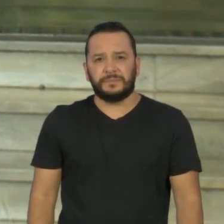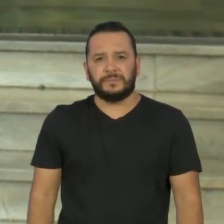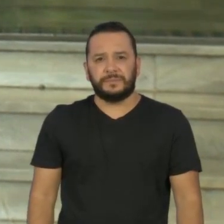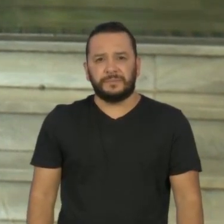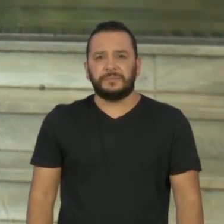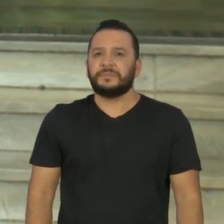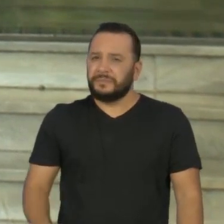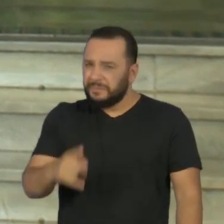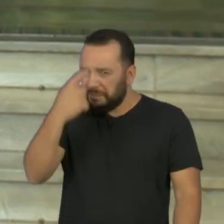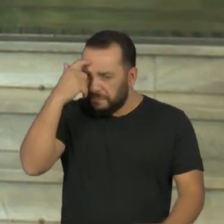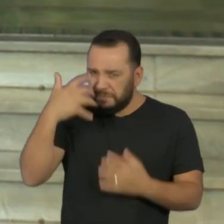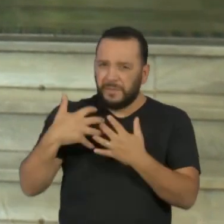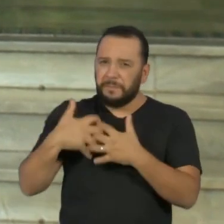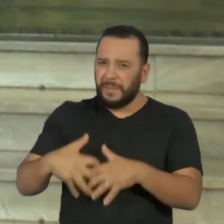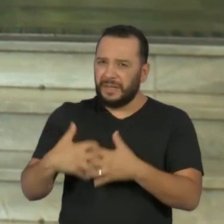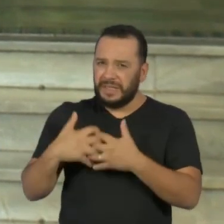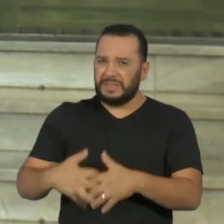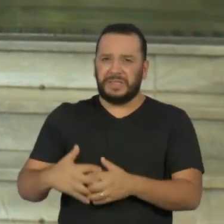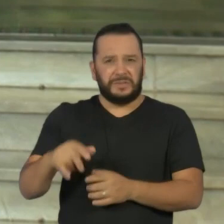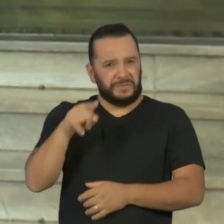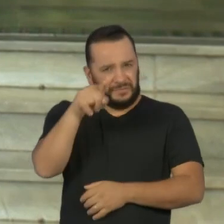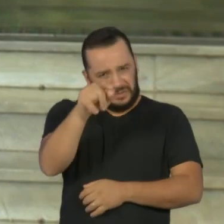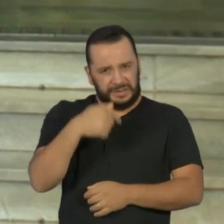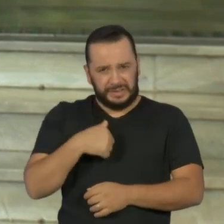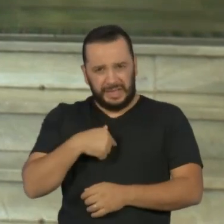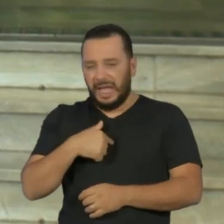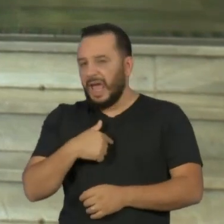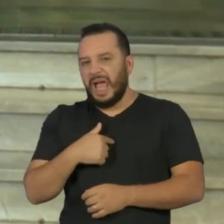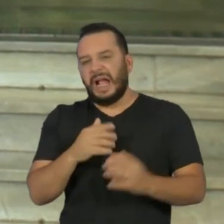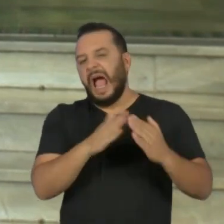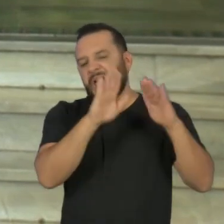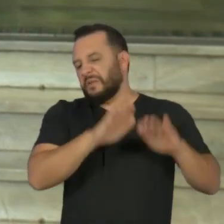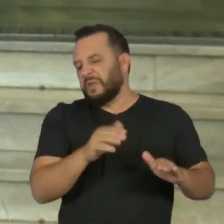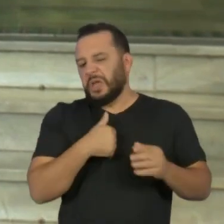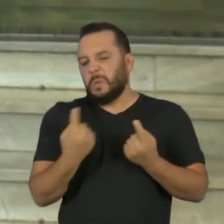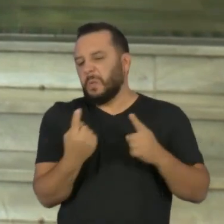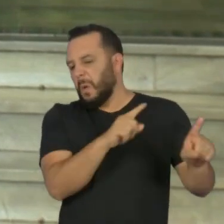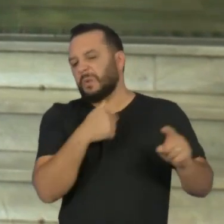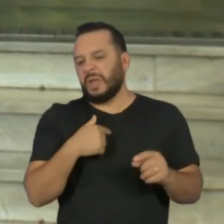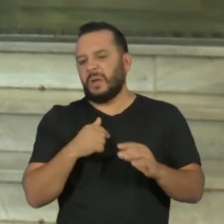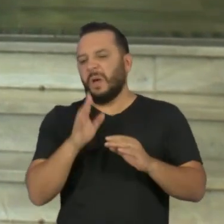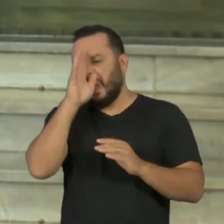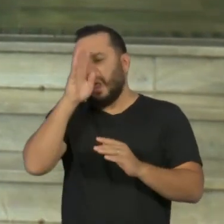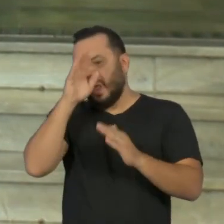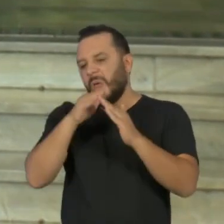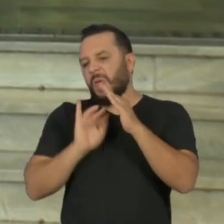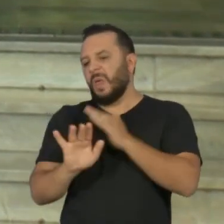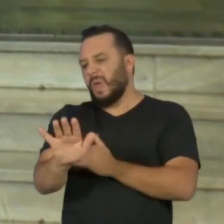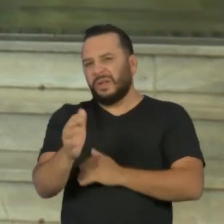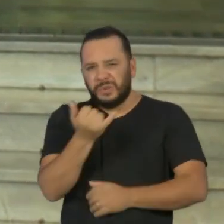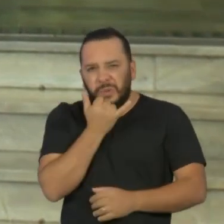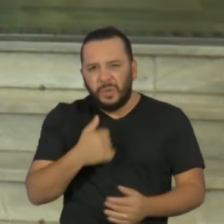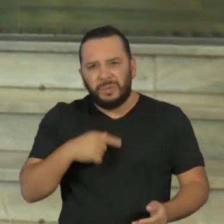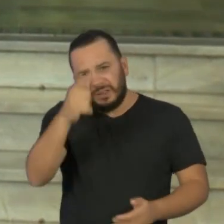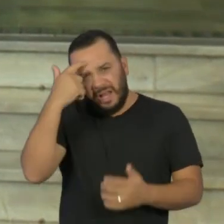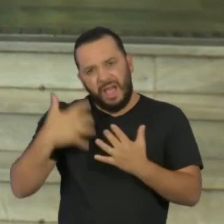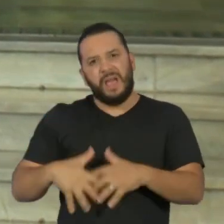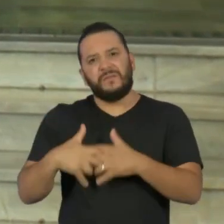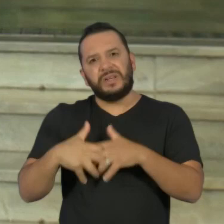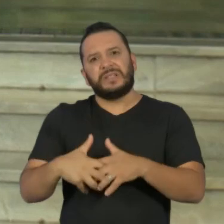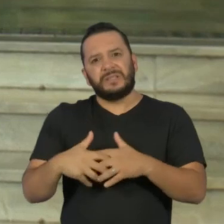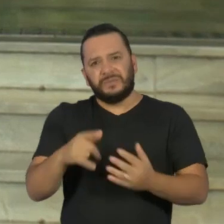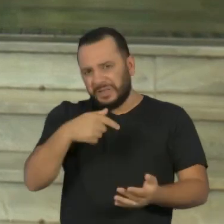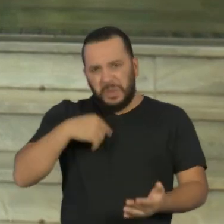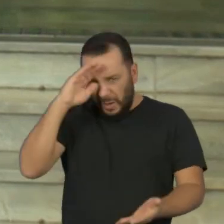Pense nisso, você que é contra o isolamento social, reflita nisso, você que não acredita no isolamento